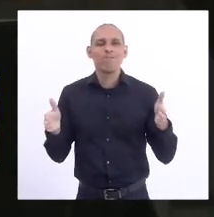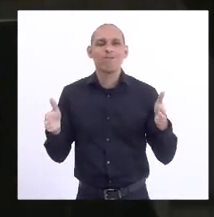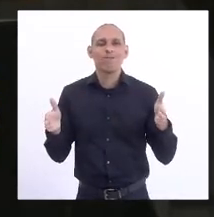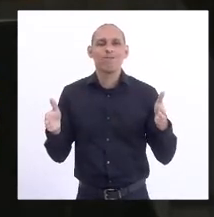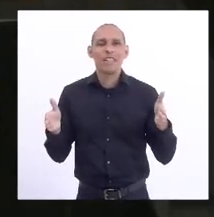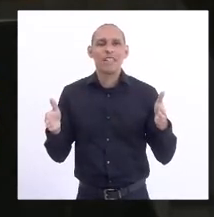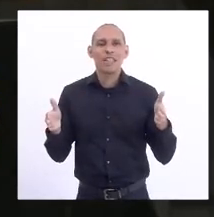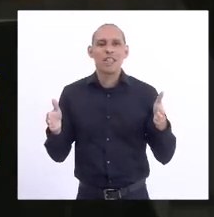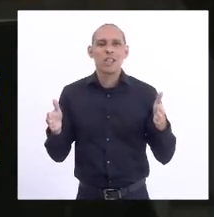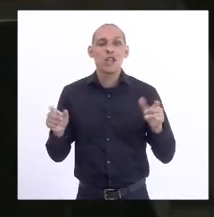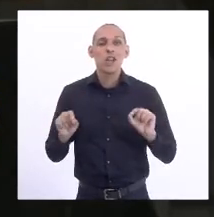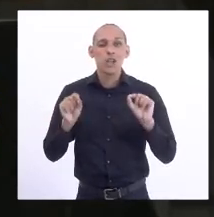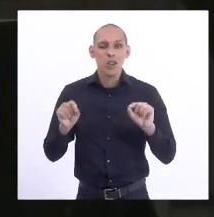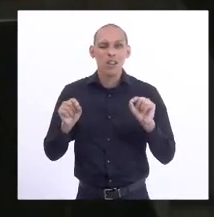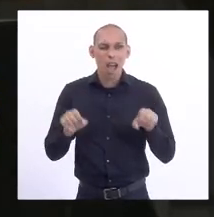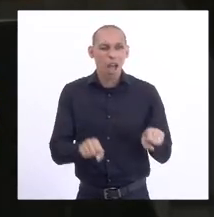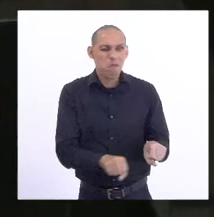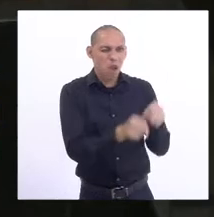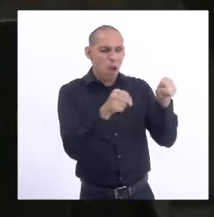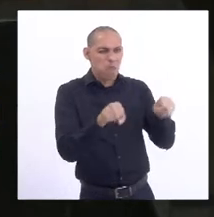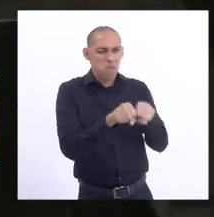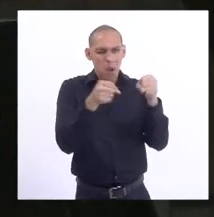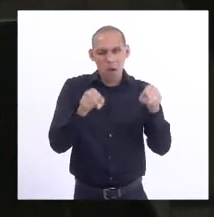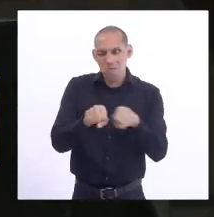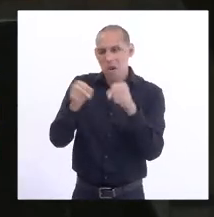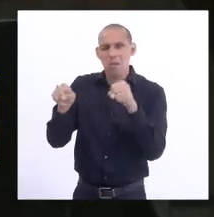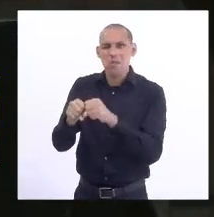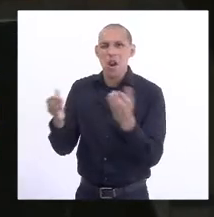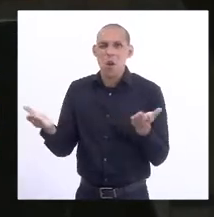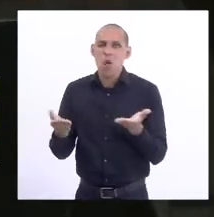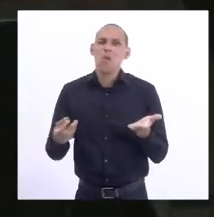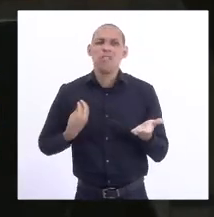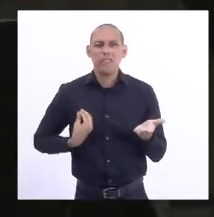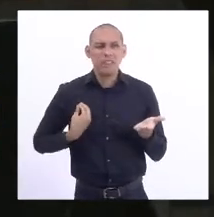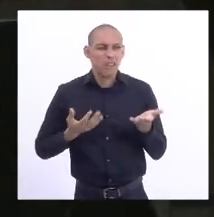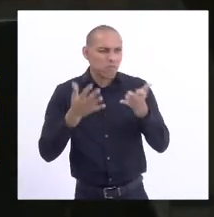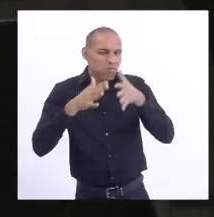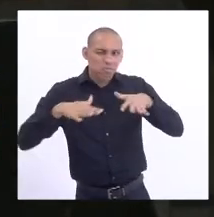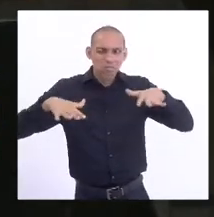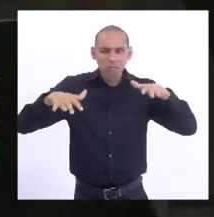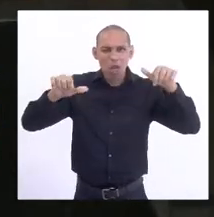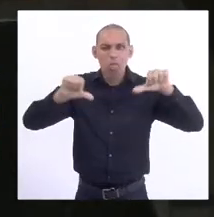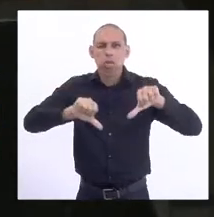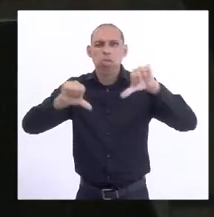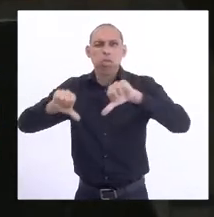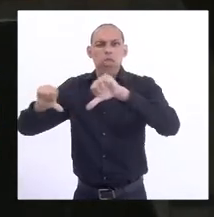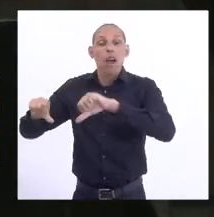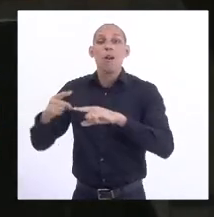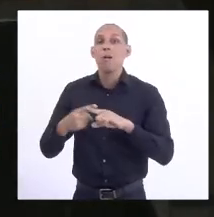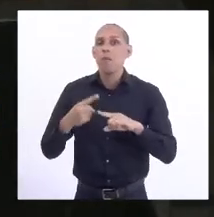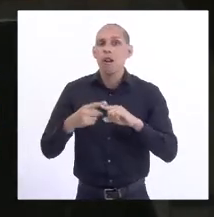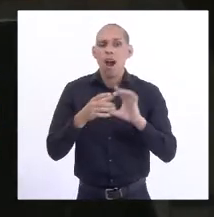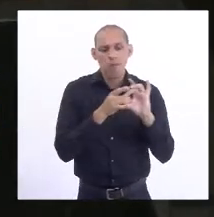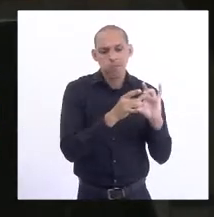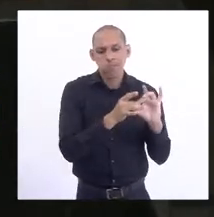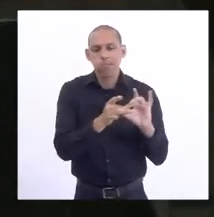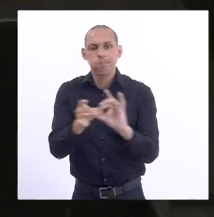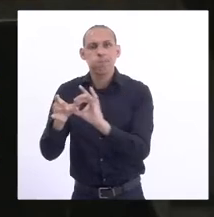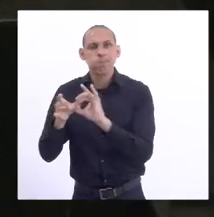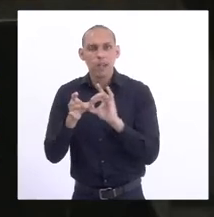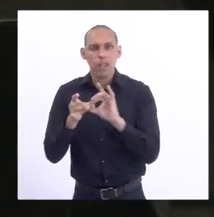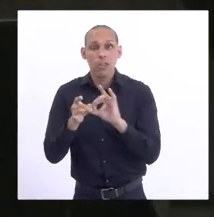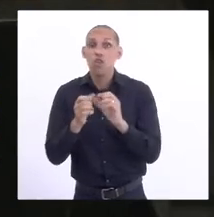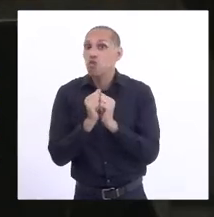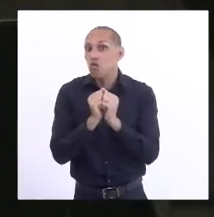tão destrutivo que nós estamos vivendo. Porque, concomitantemente à tragédia da região